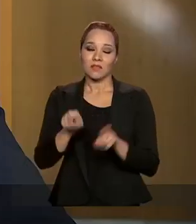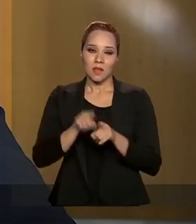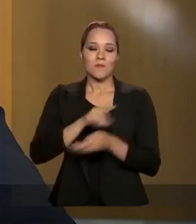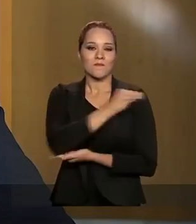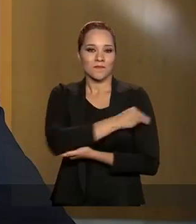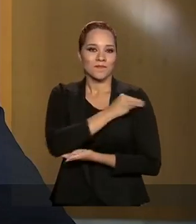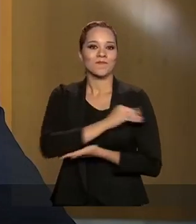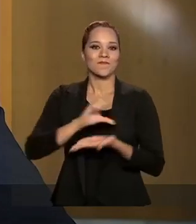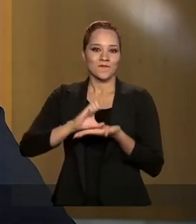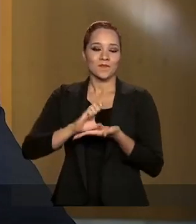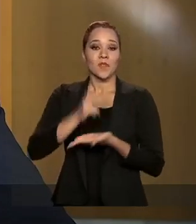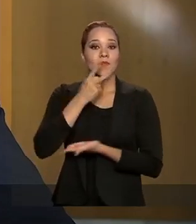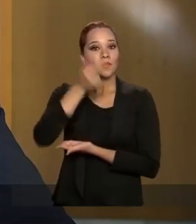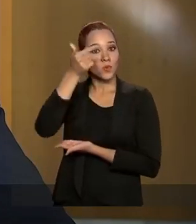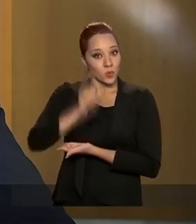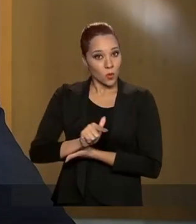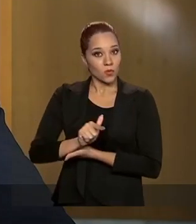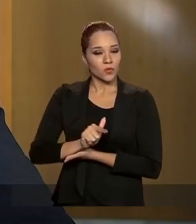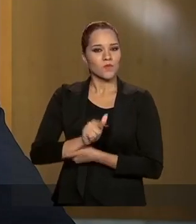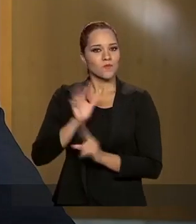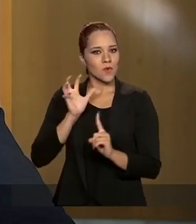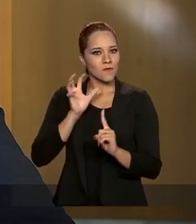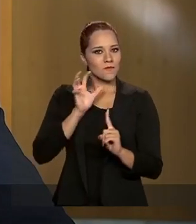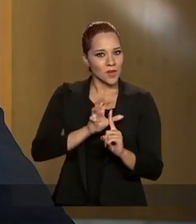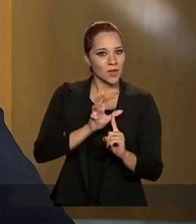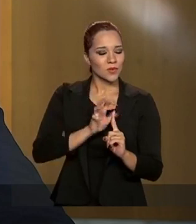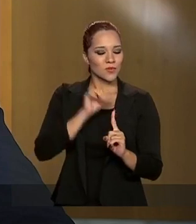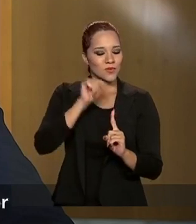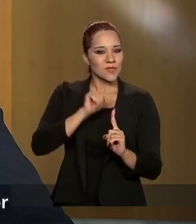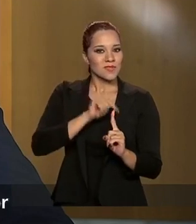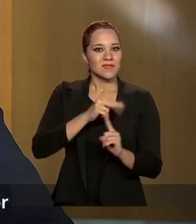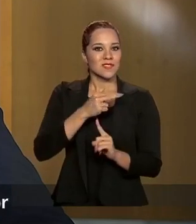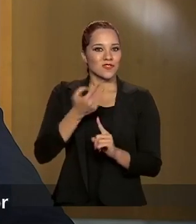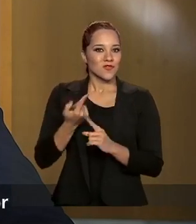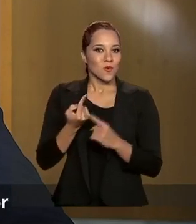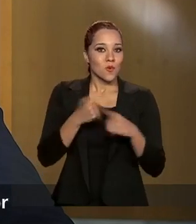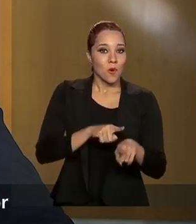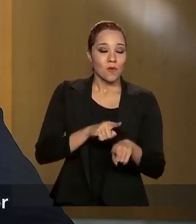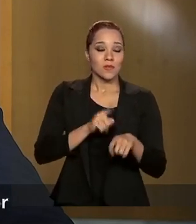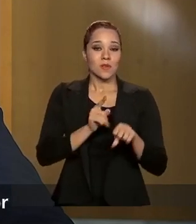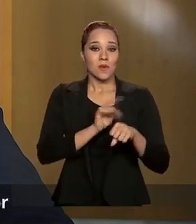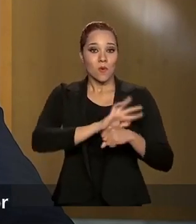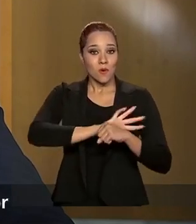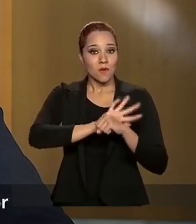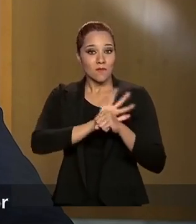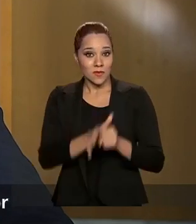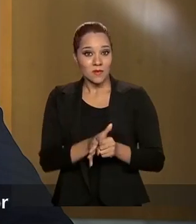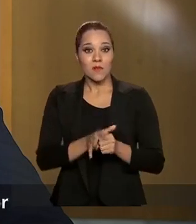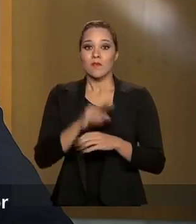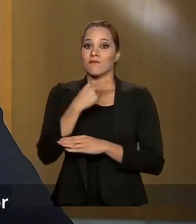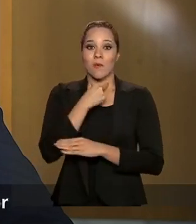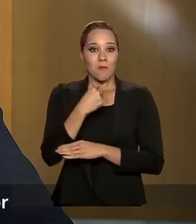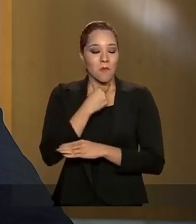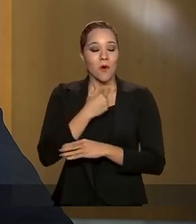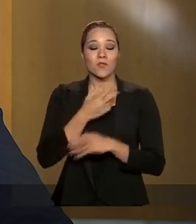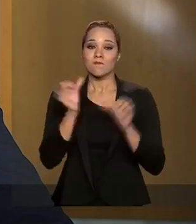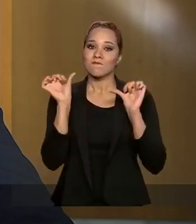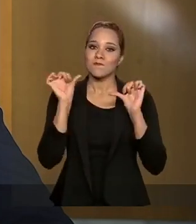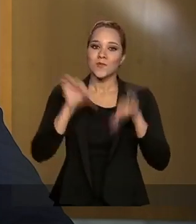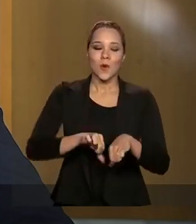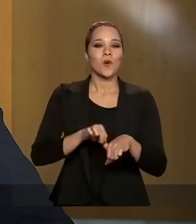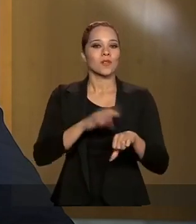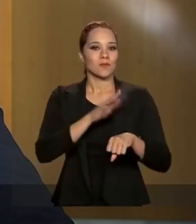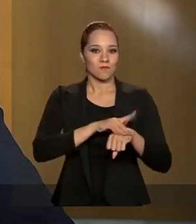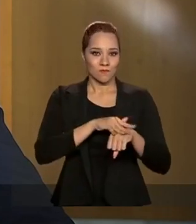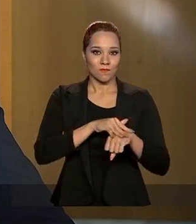ou gel. Repito, o efeito colateral das medidas de combate ao coronavírus não pode ser pior do que a